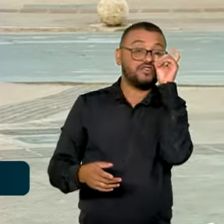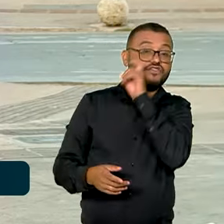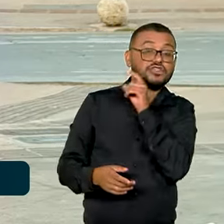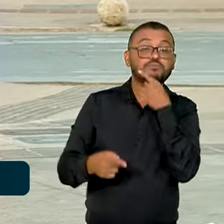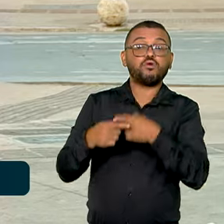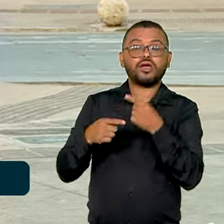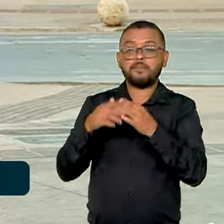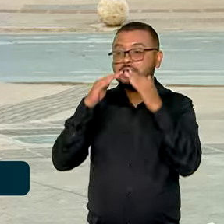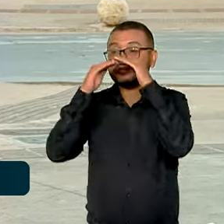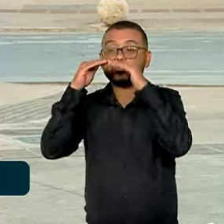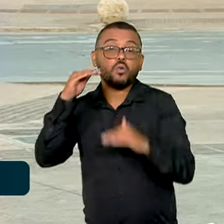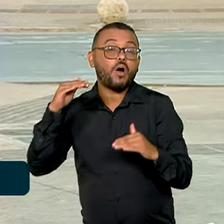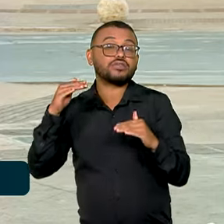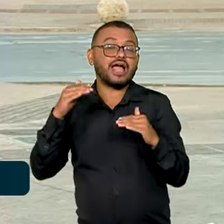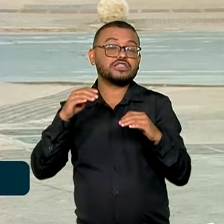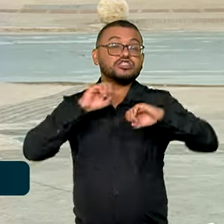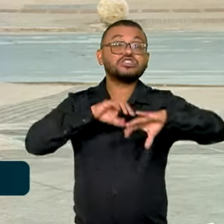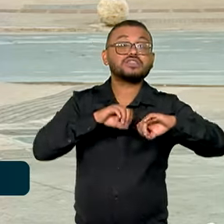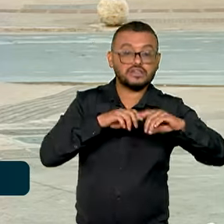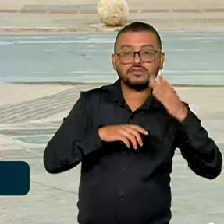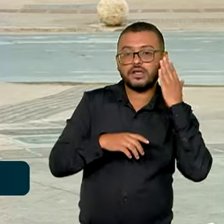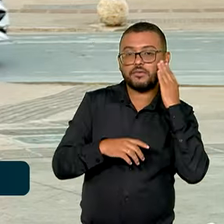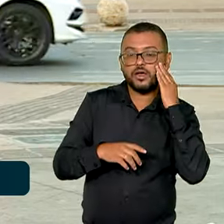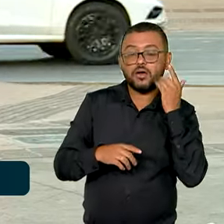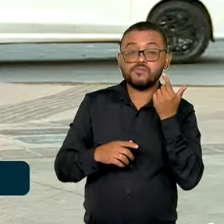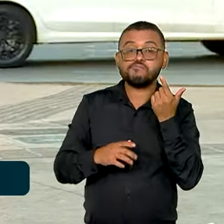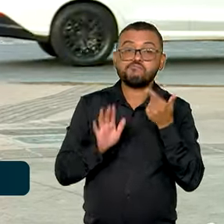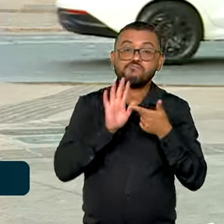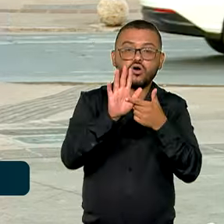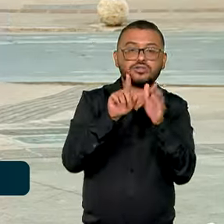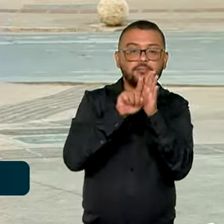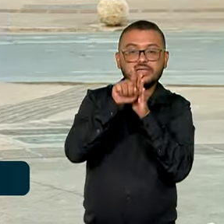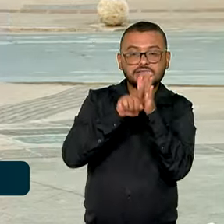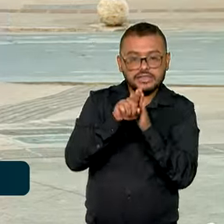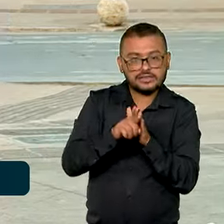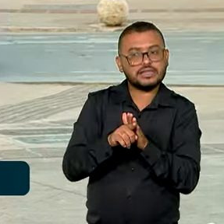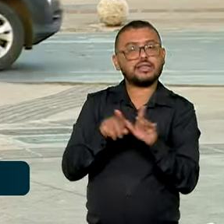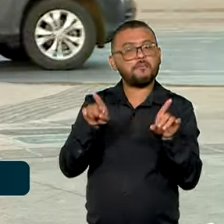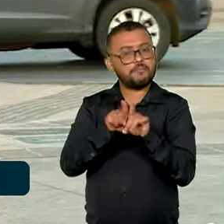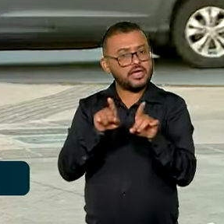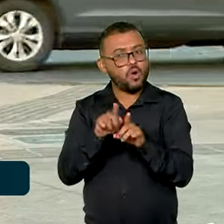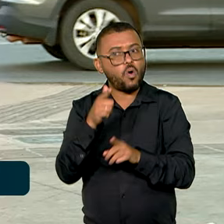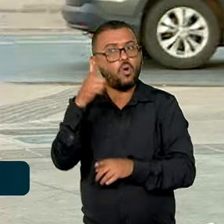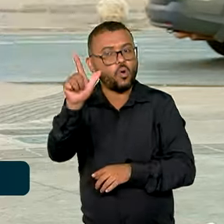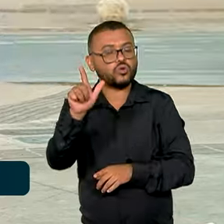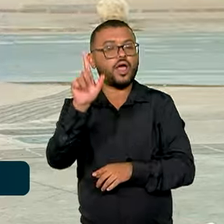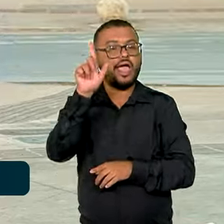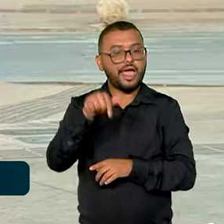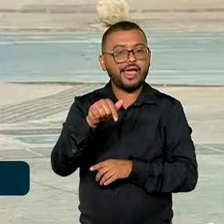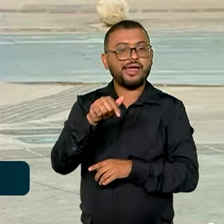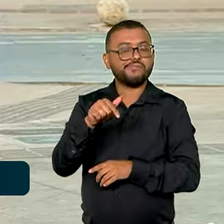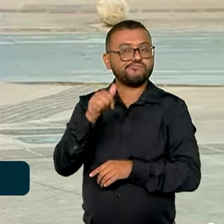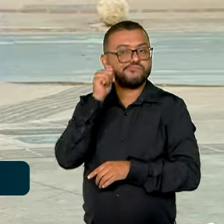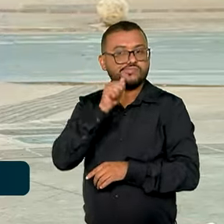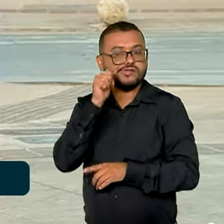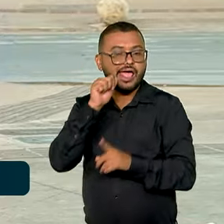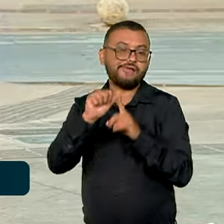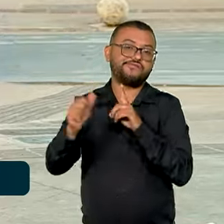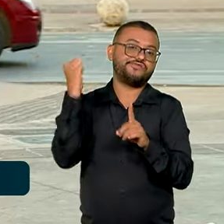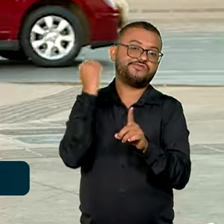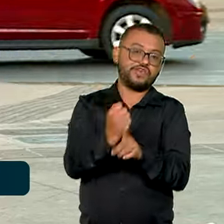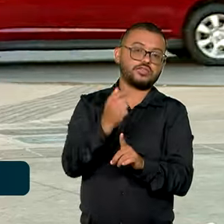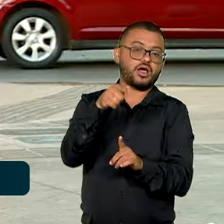pelas desigualdades na educação. Outra face da pesquisa, elas representam a maior parte das vítimas de